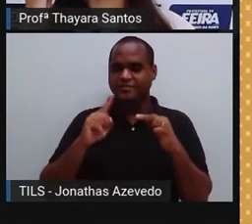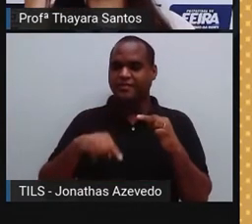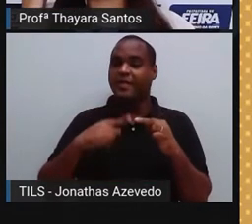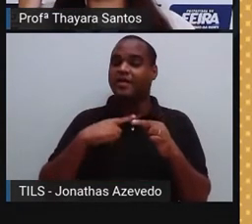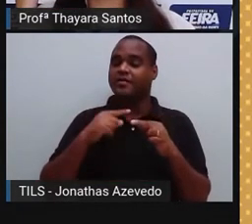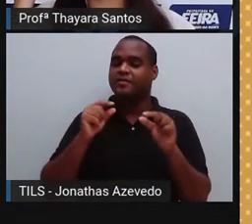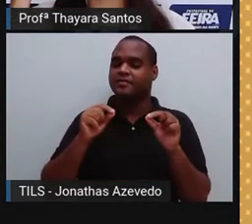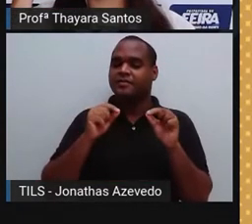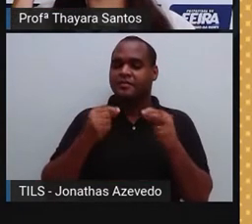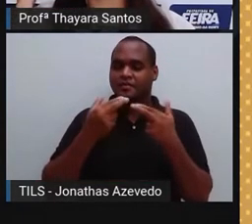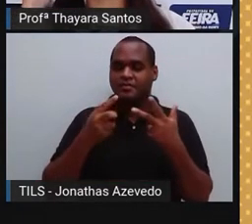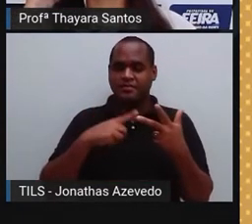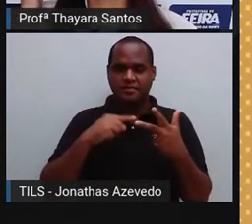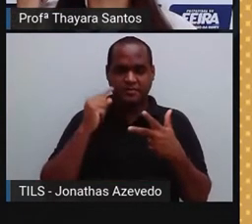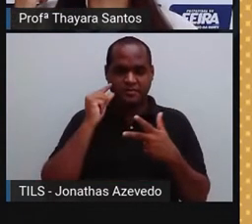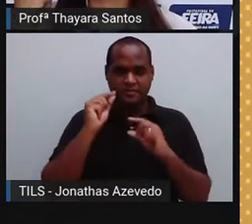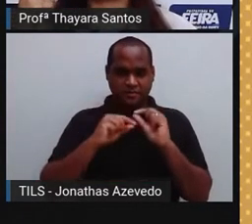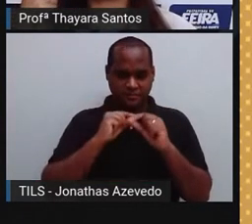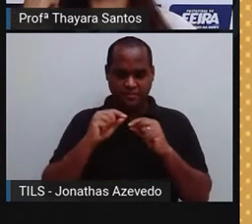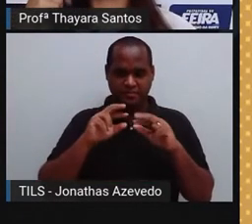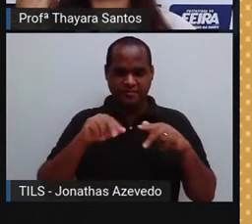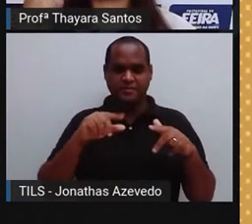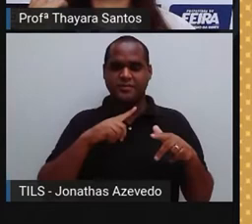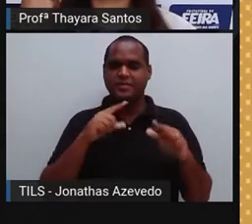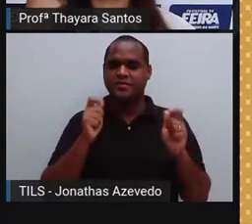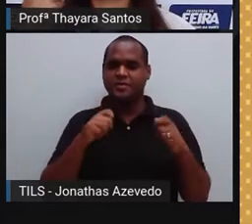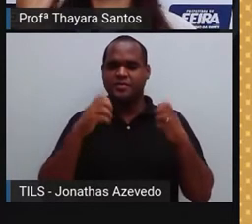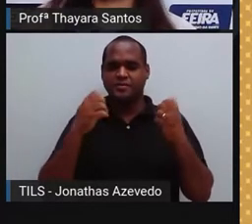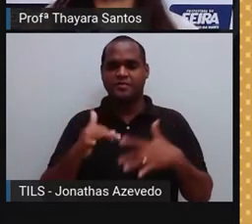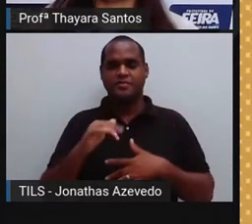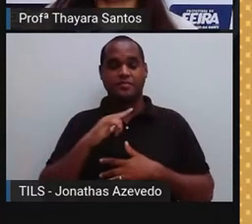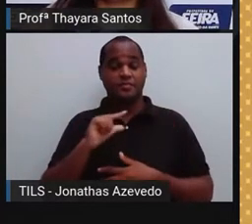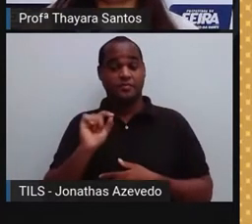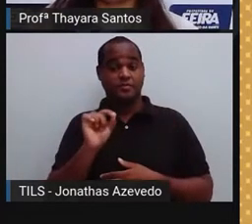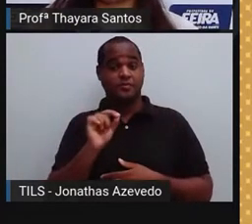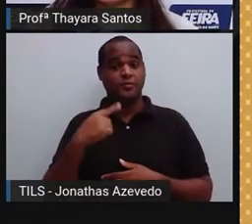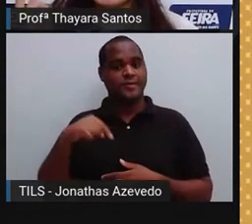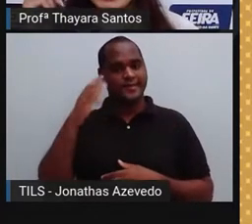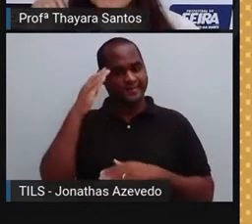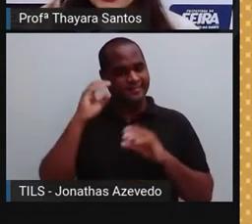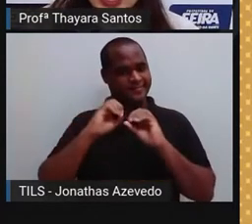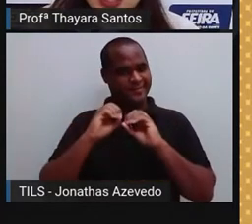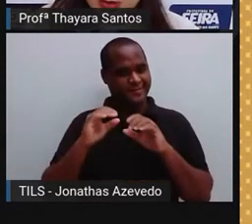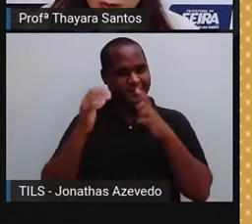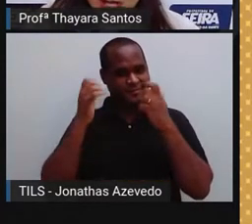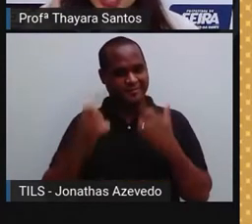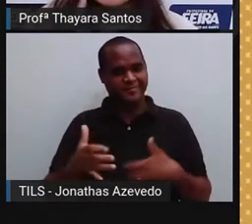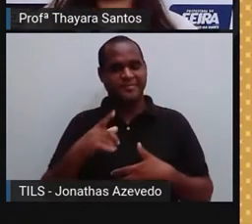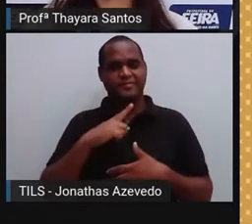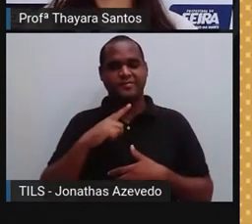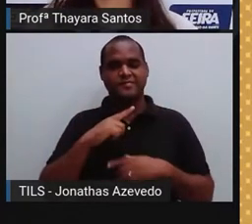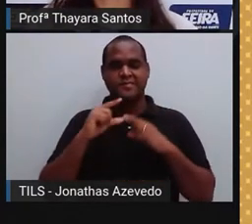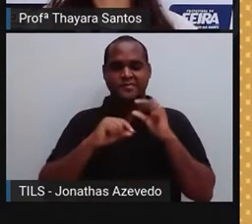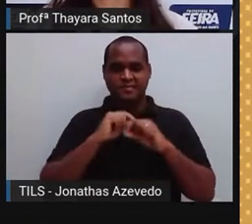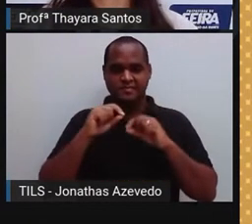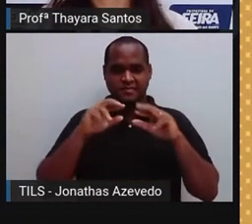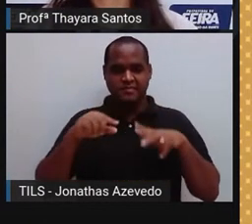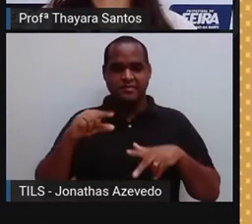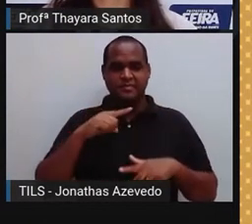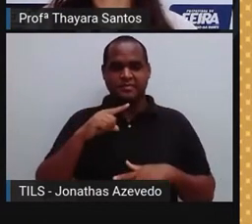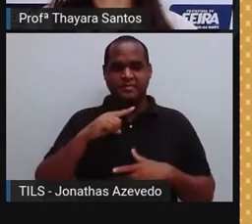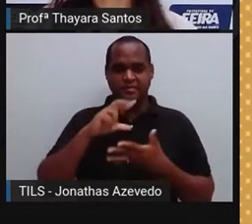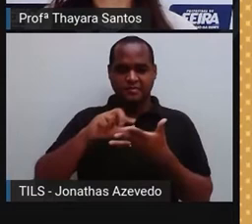esse estímulo vai até o cérebro, e lá no cérebro a gente interpreta esse estímulo. Por isso que muitas vezes,